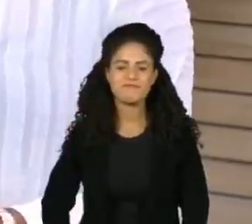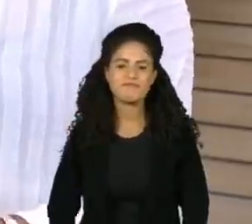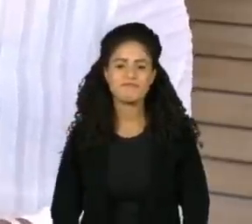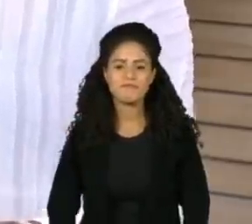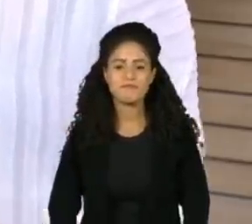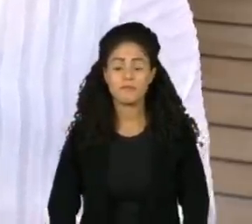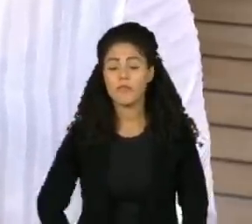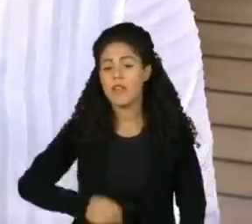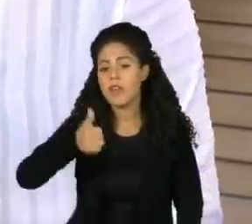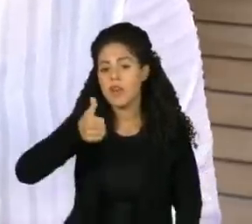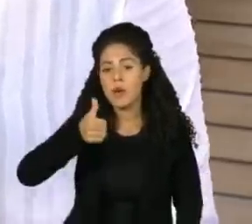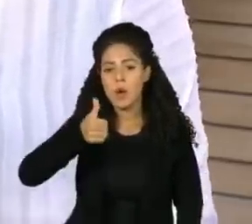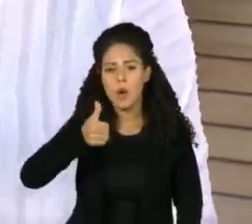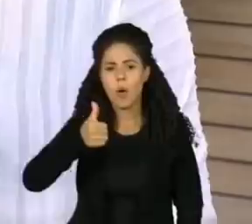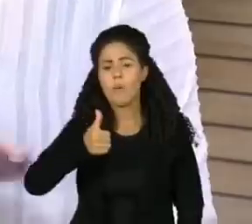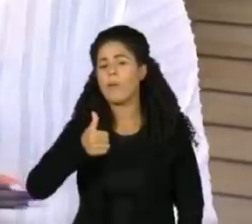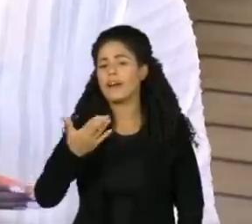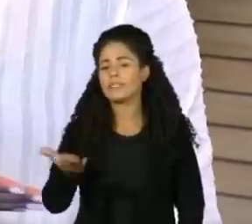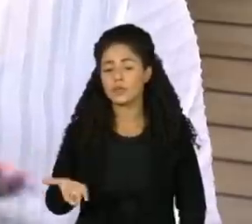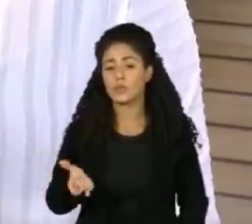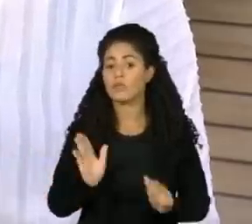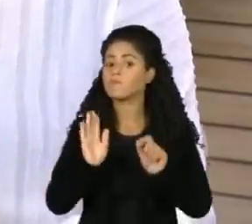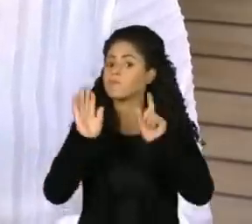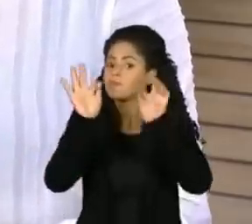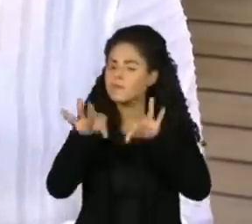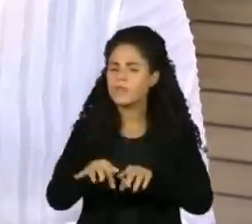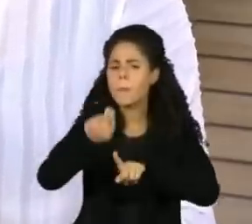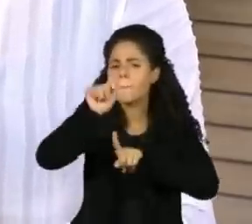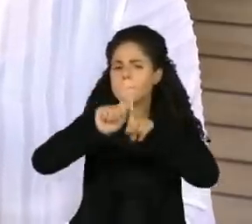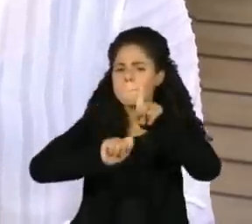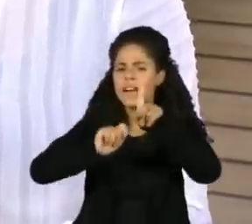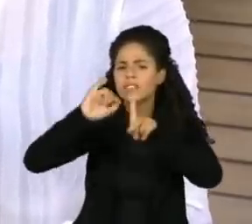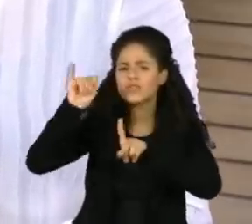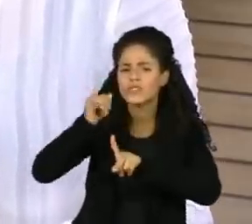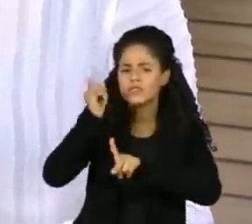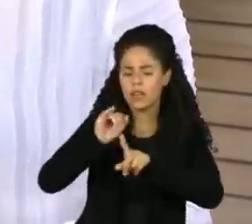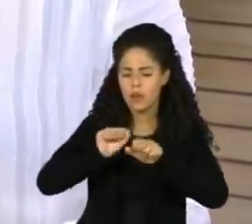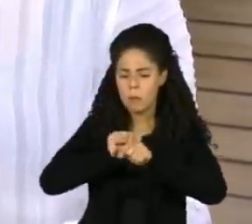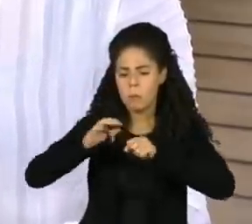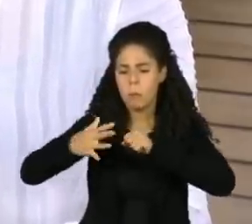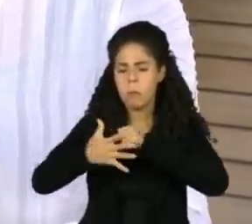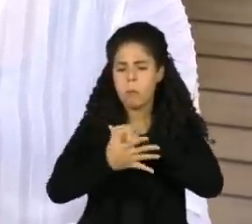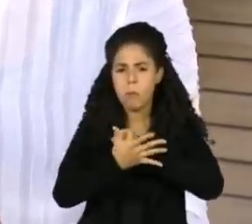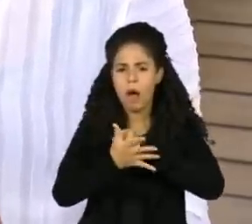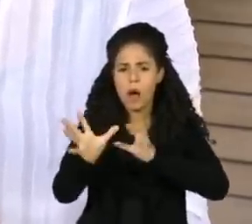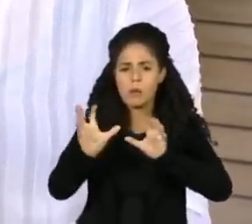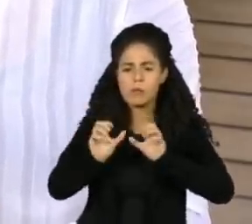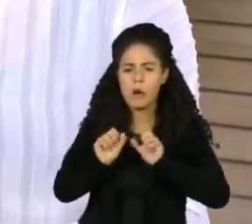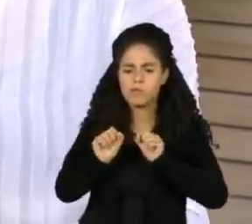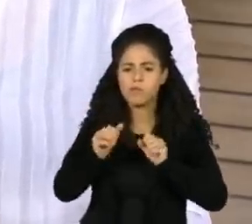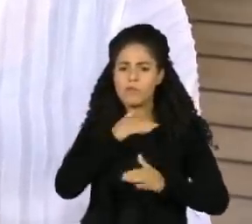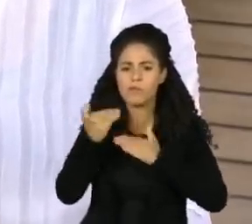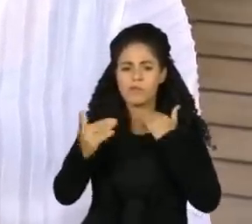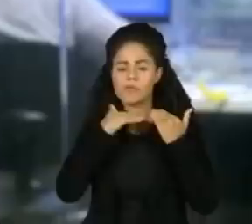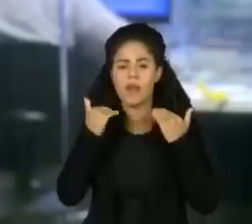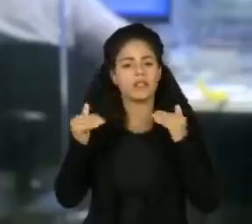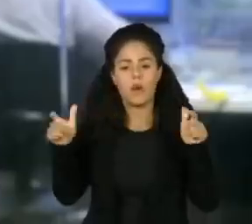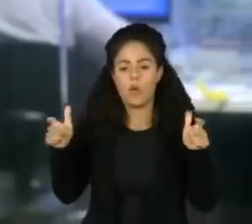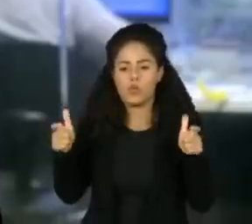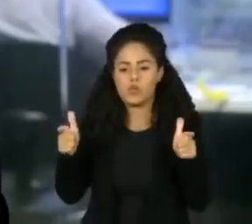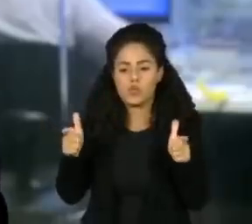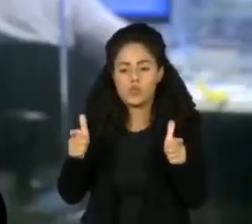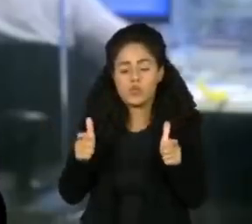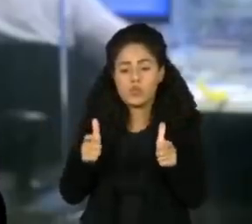Pela primeira vez desde o final de janeiro, a média de mortes por covid-19 está abaixo de 500 por dia no Brasil.